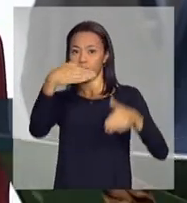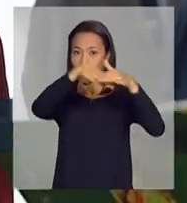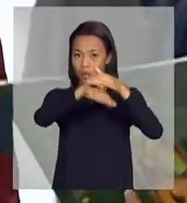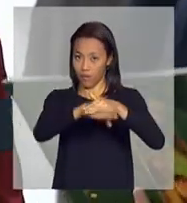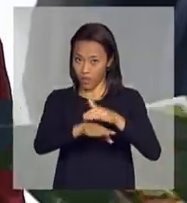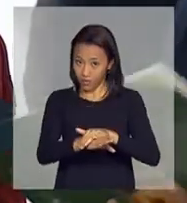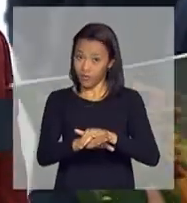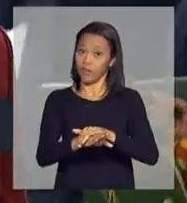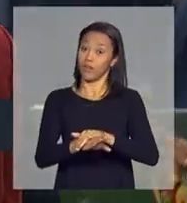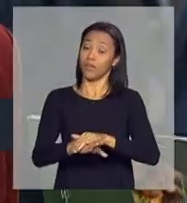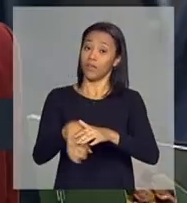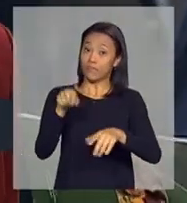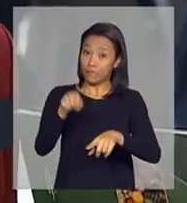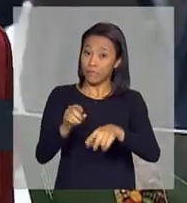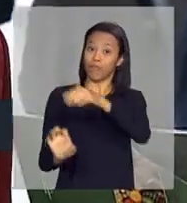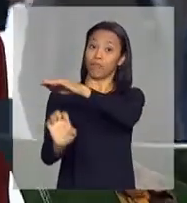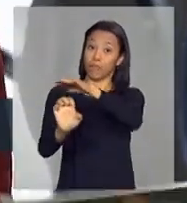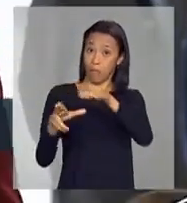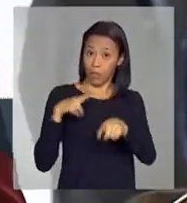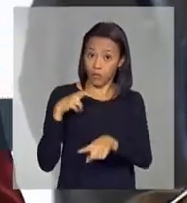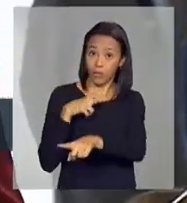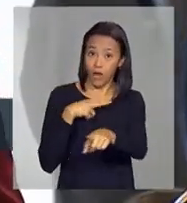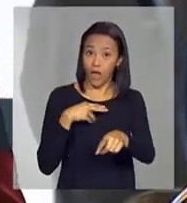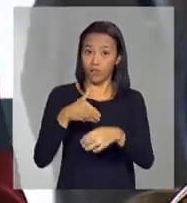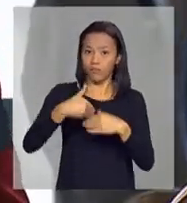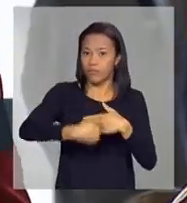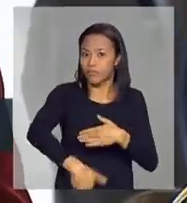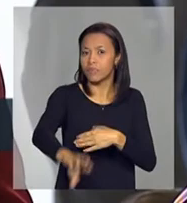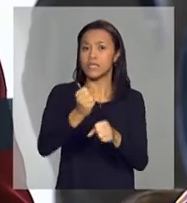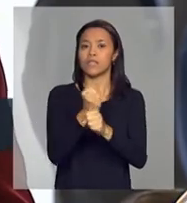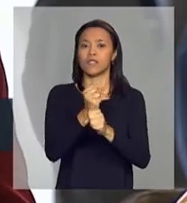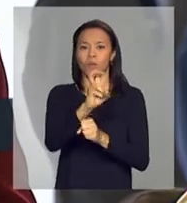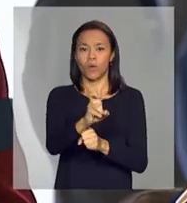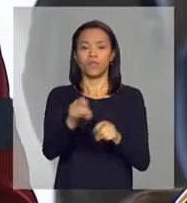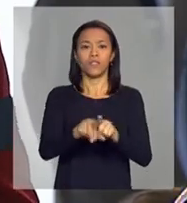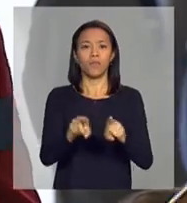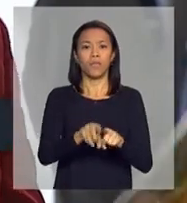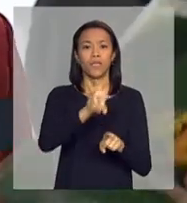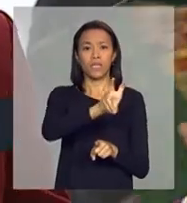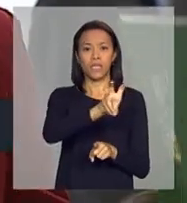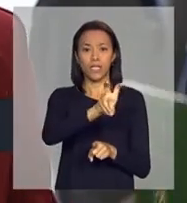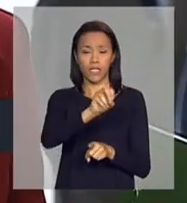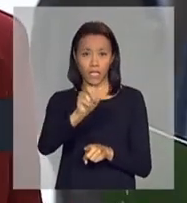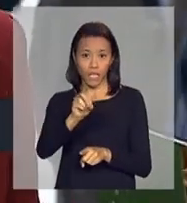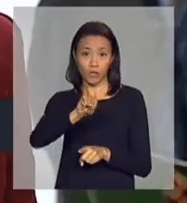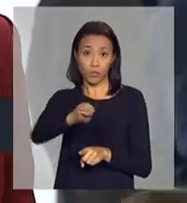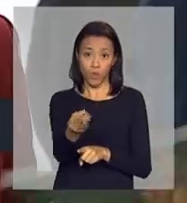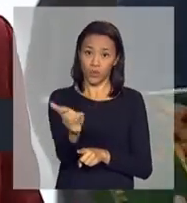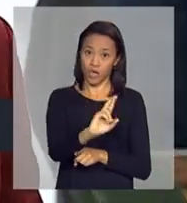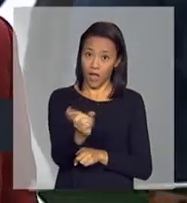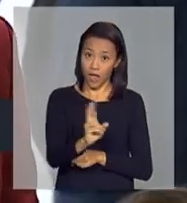nos próximos cinco anos e 500 milhões de reais para modernizar e dobrar